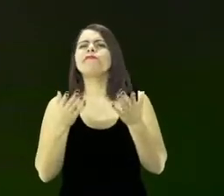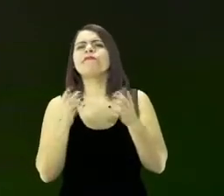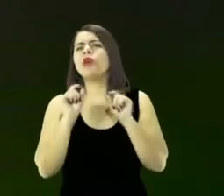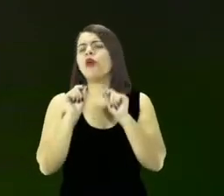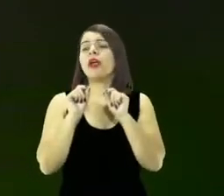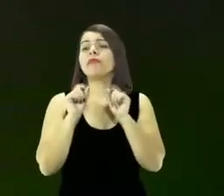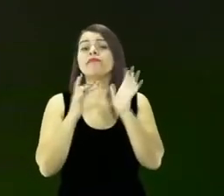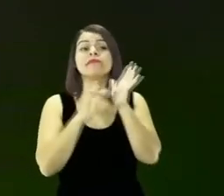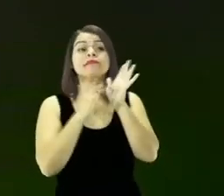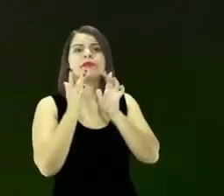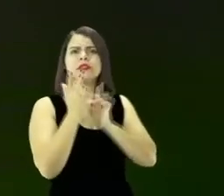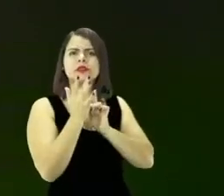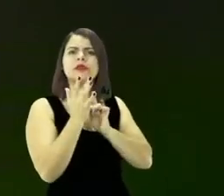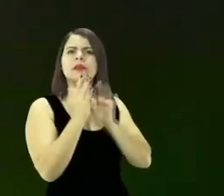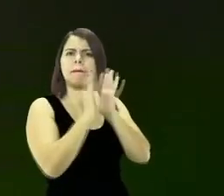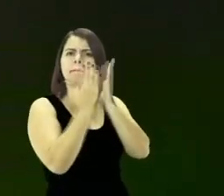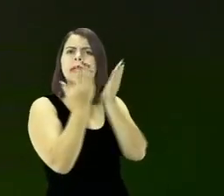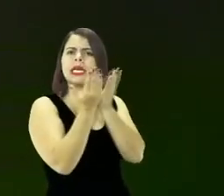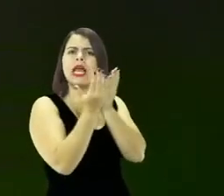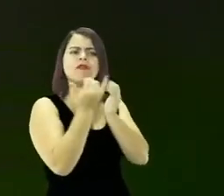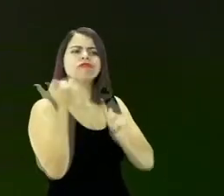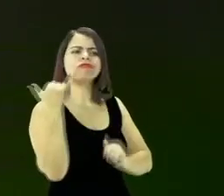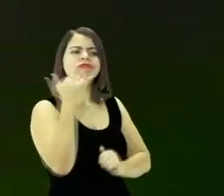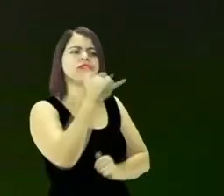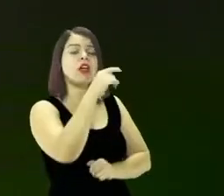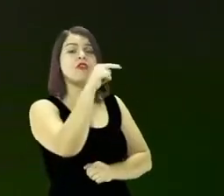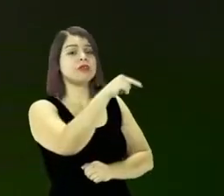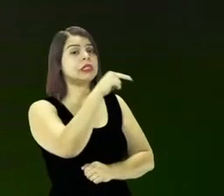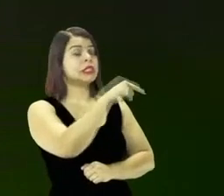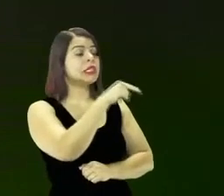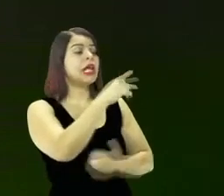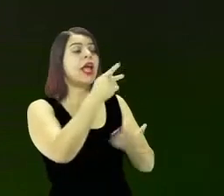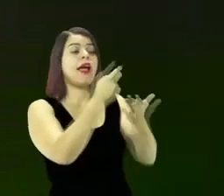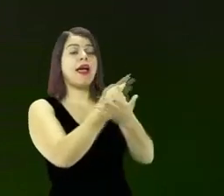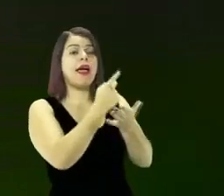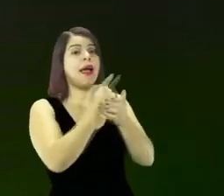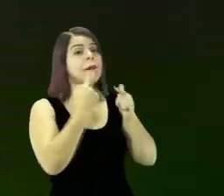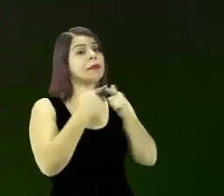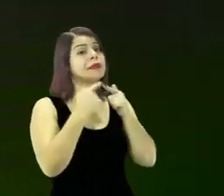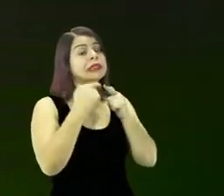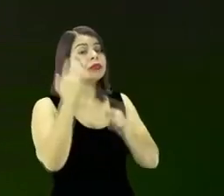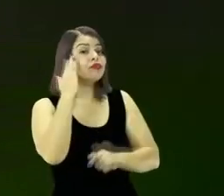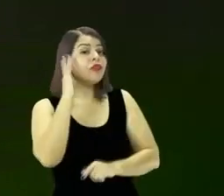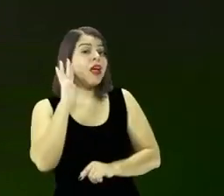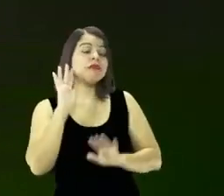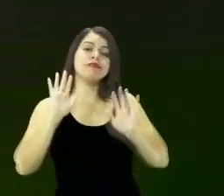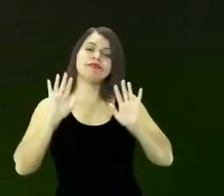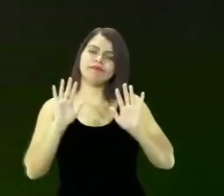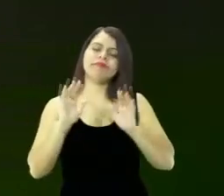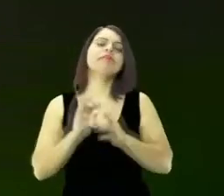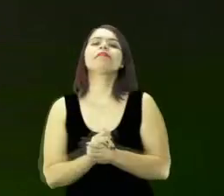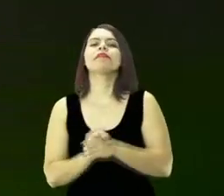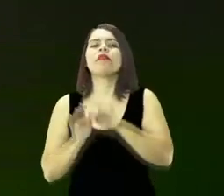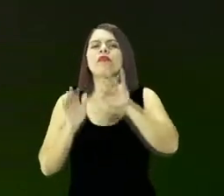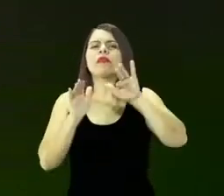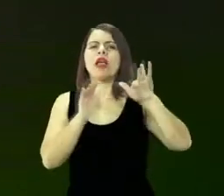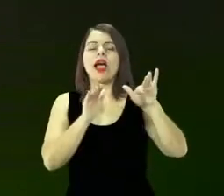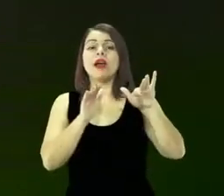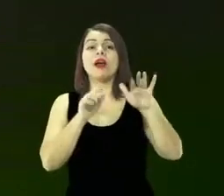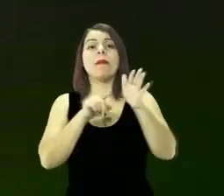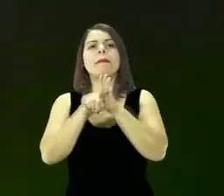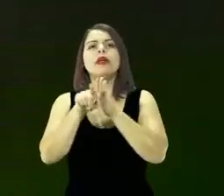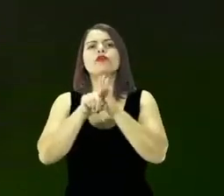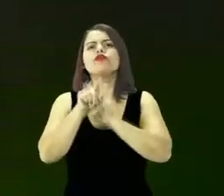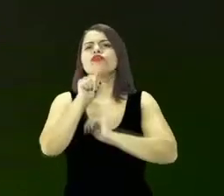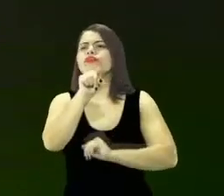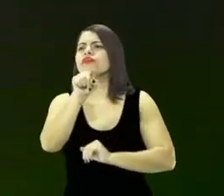Jesus estava dizendo, vocês estão errando porque vocês não sabem. Deixa eu fazer uma pergunta para mim e para você. Essa pergunta, quando eu digo para